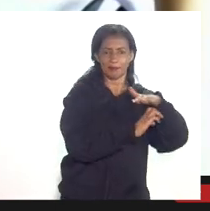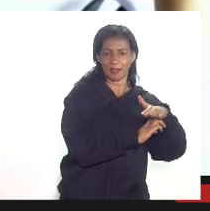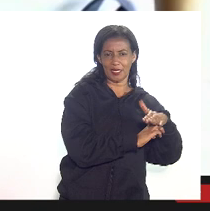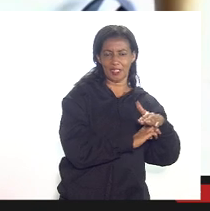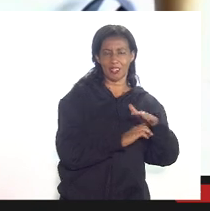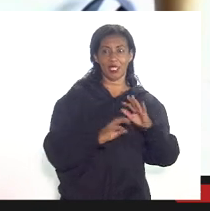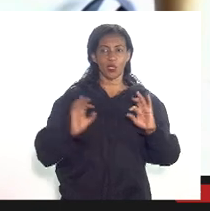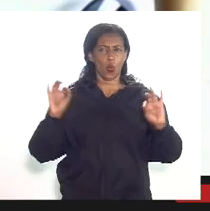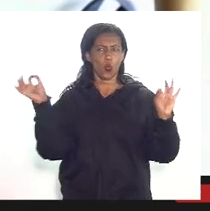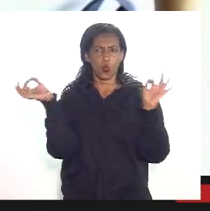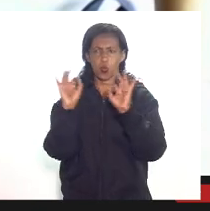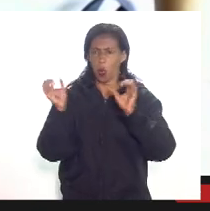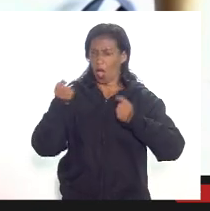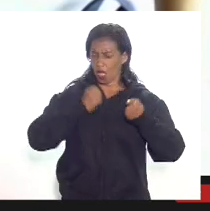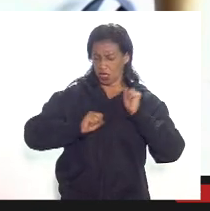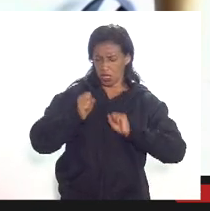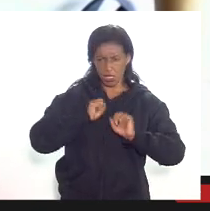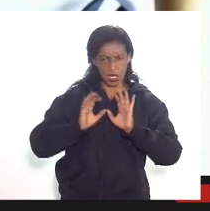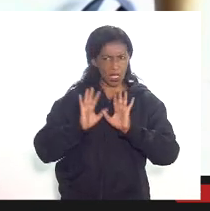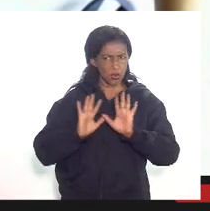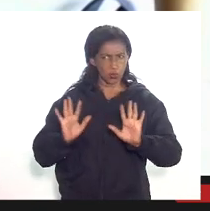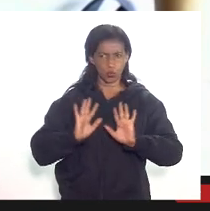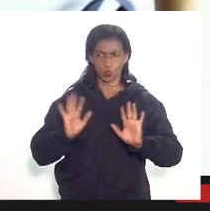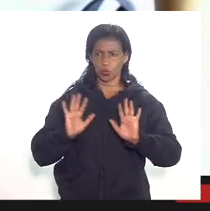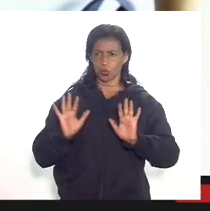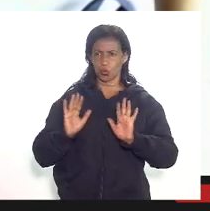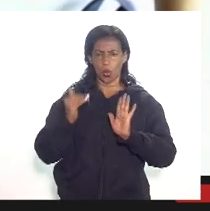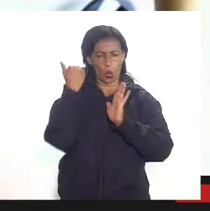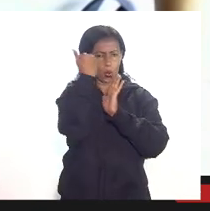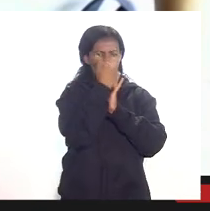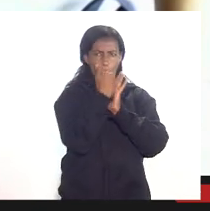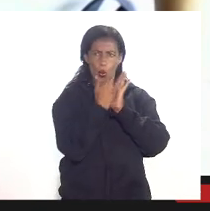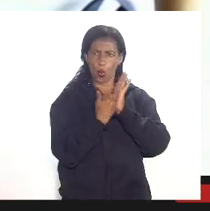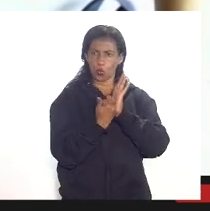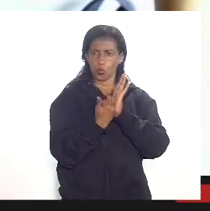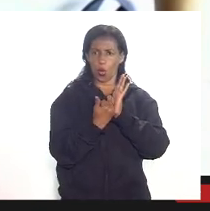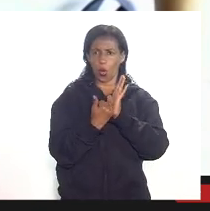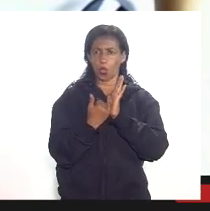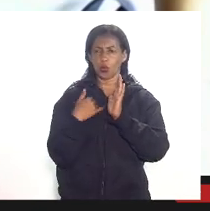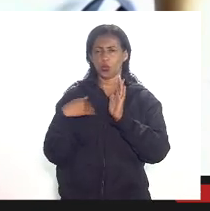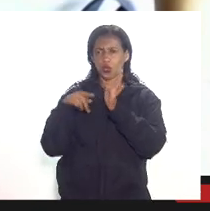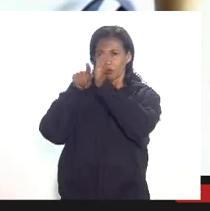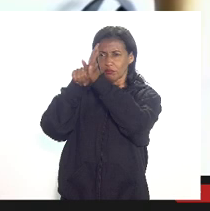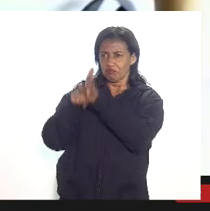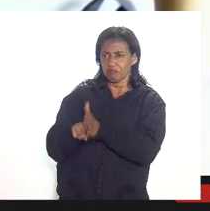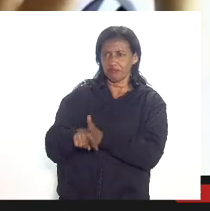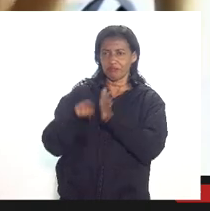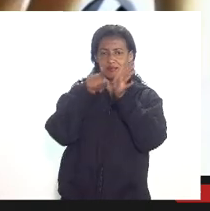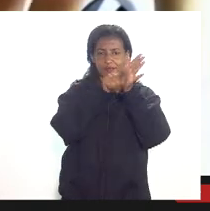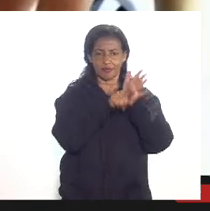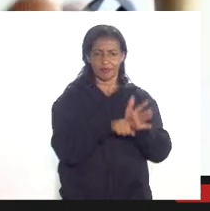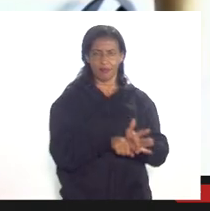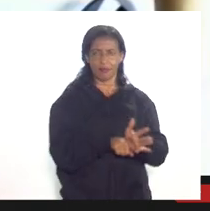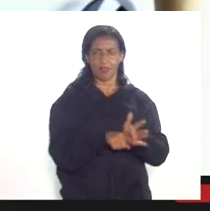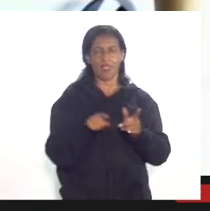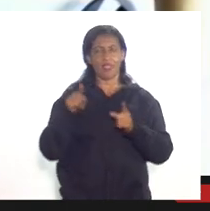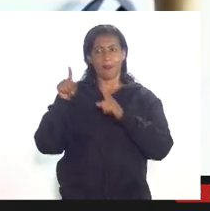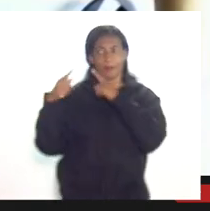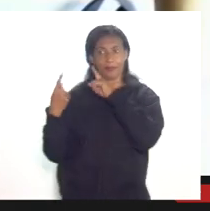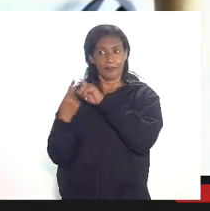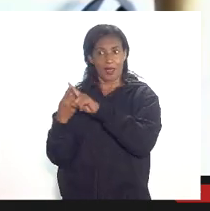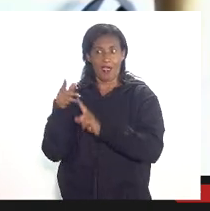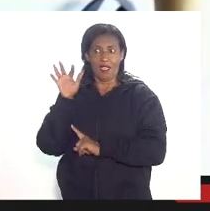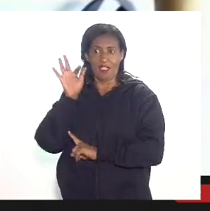há nenhuma ansiedade e os órgãos fiscalizatórios isto é fazenda